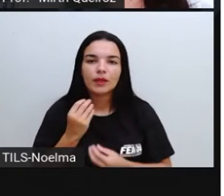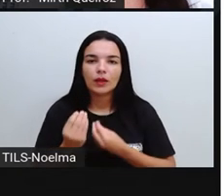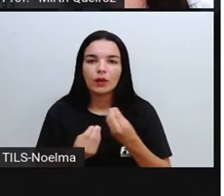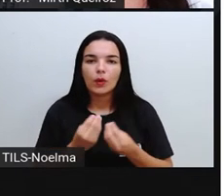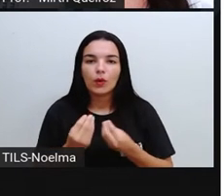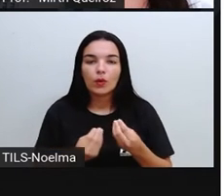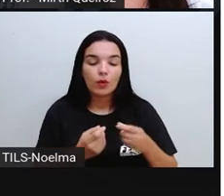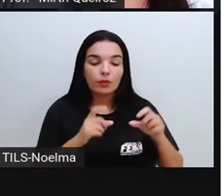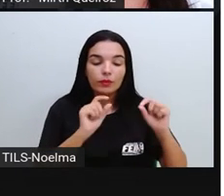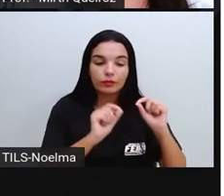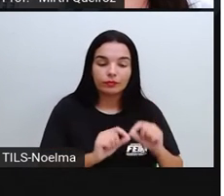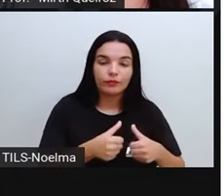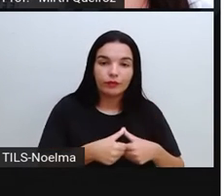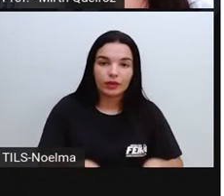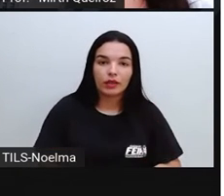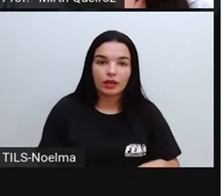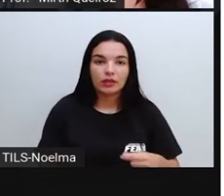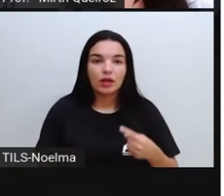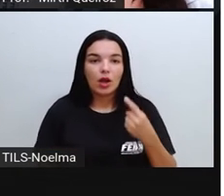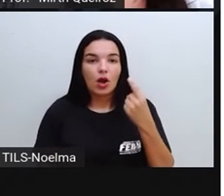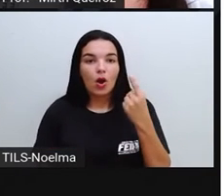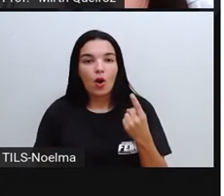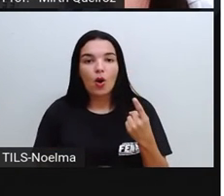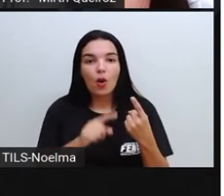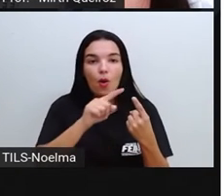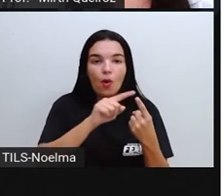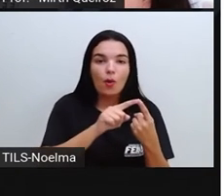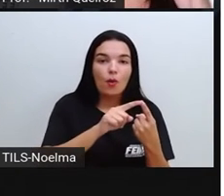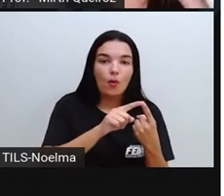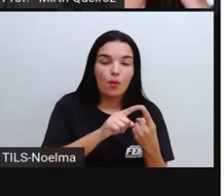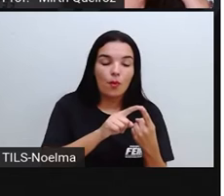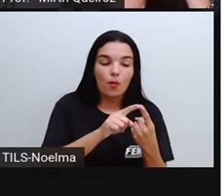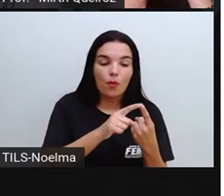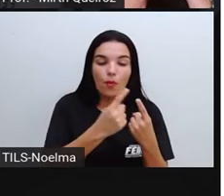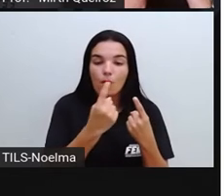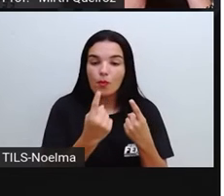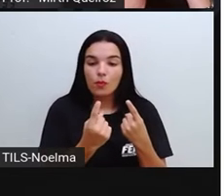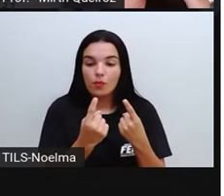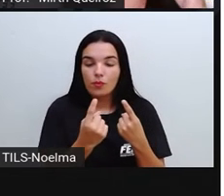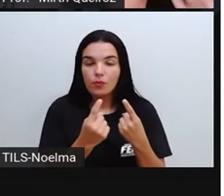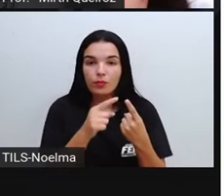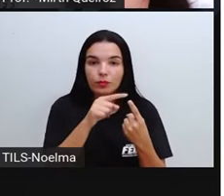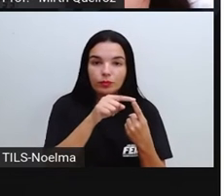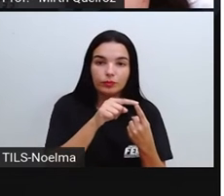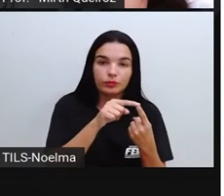o que significa cada um deles, tá? Então, vamos lá.